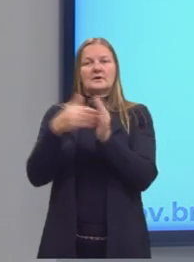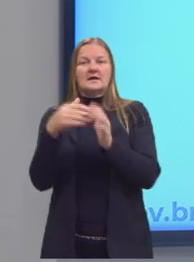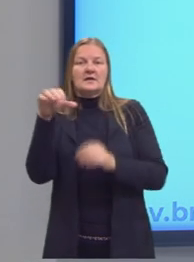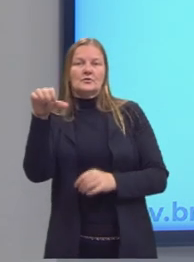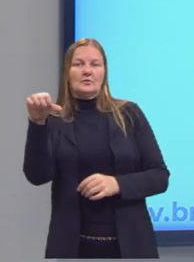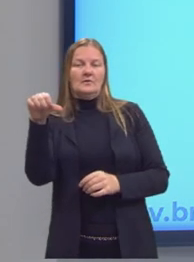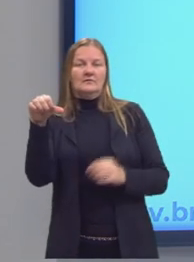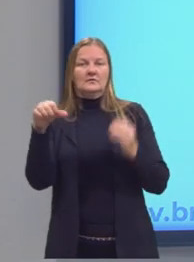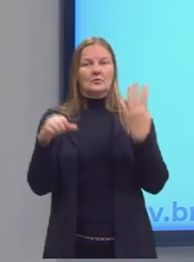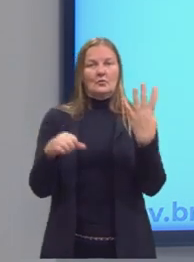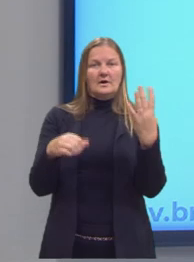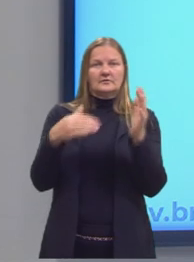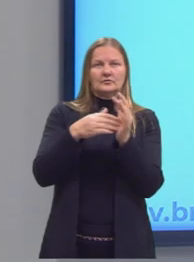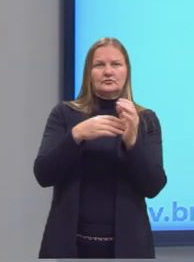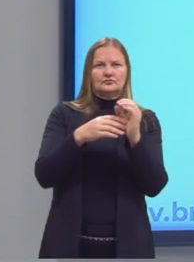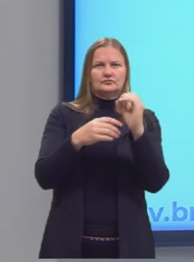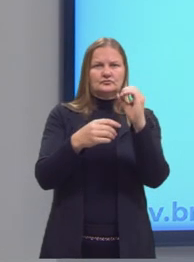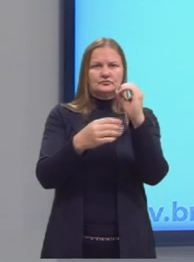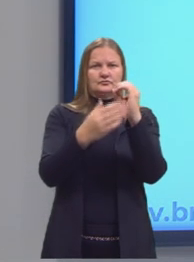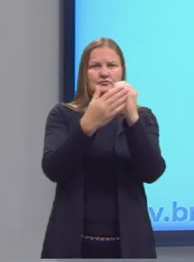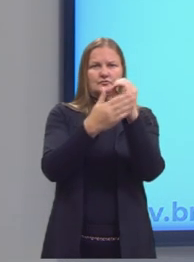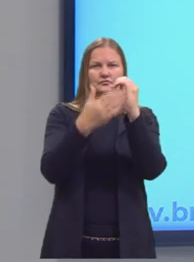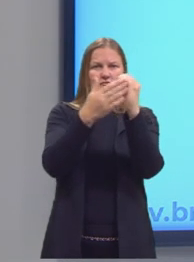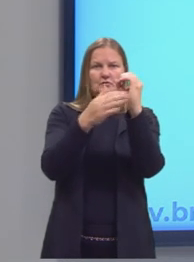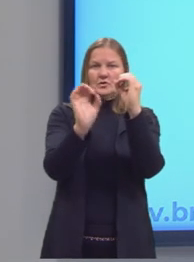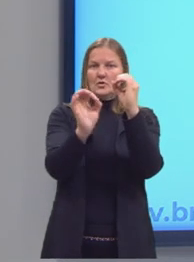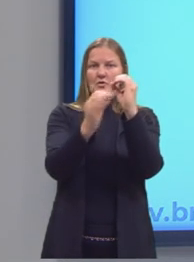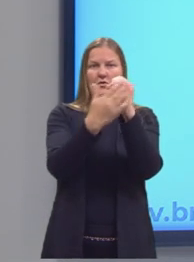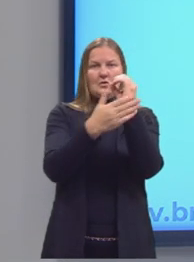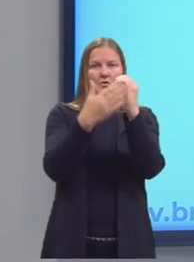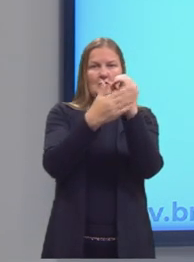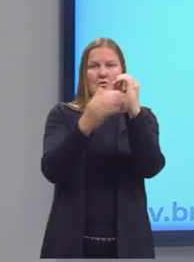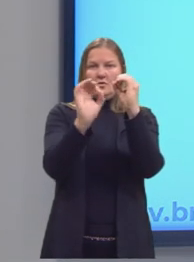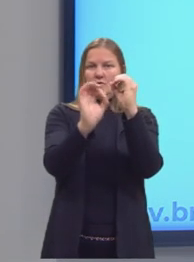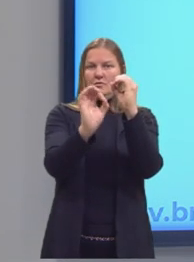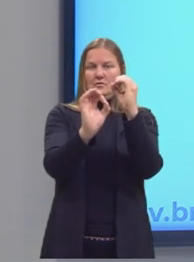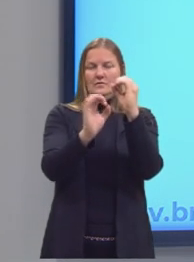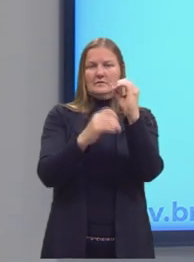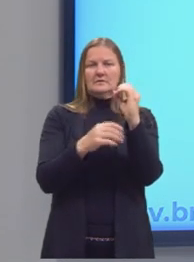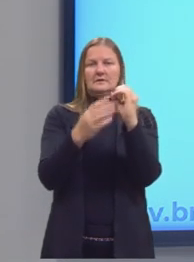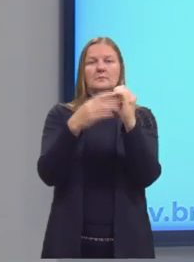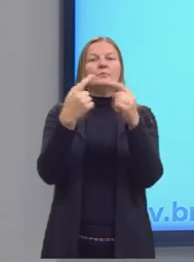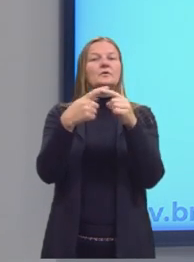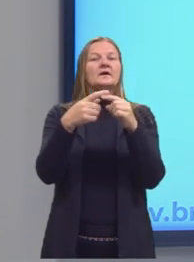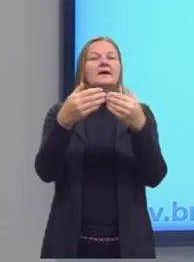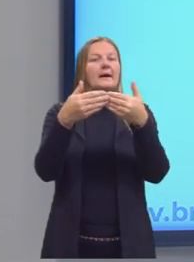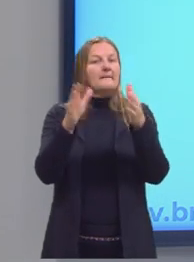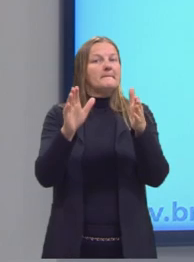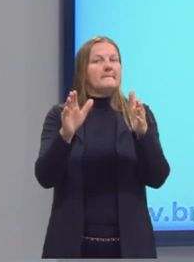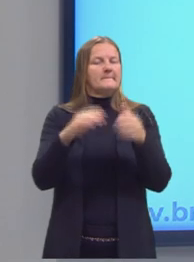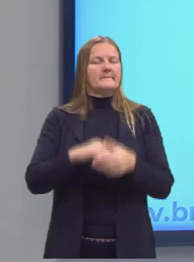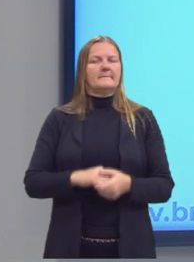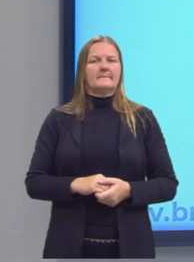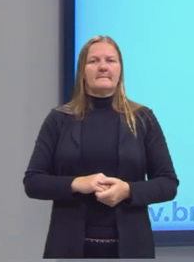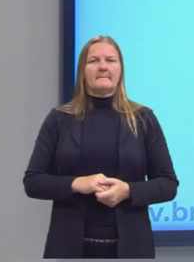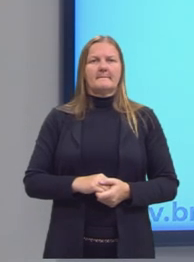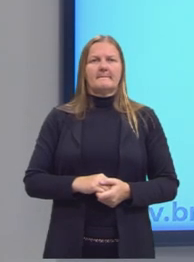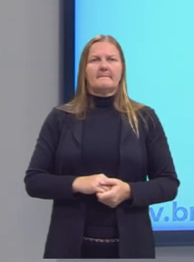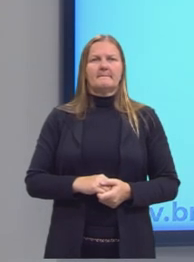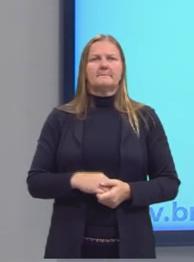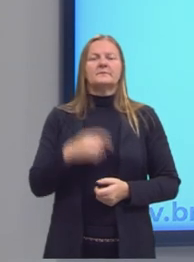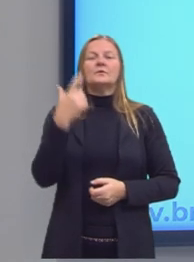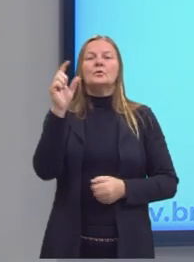Observem aqui as bolinhas, não estão pintadinhas para representar um conjunto aberto. A outra